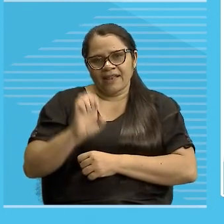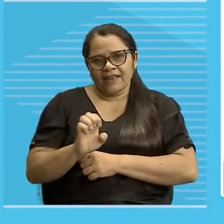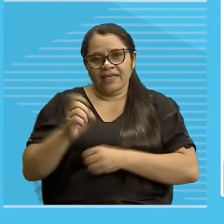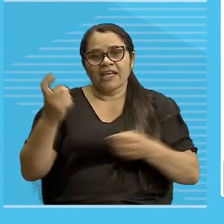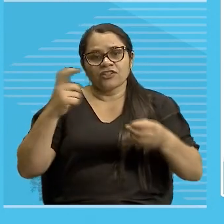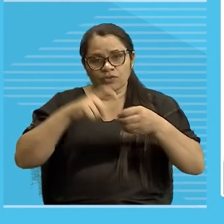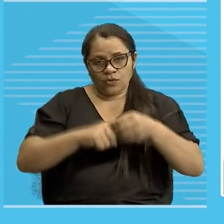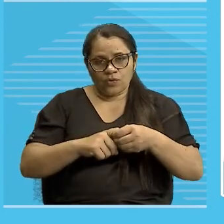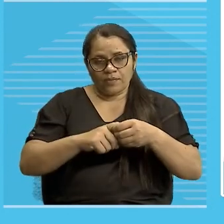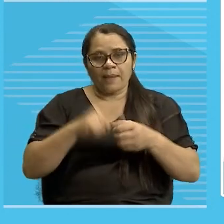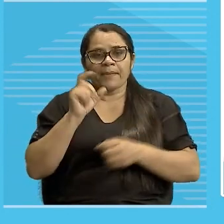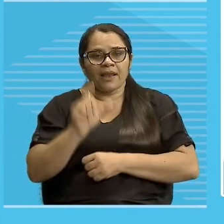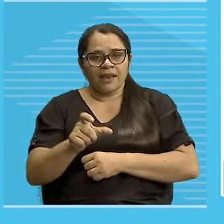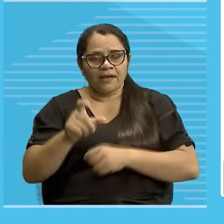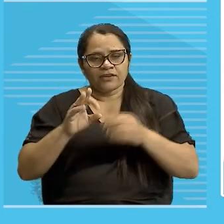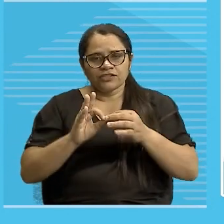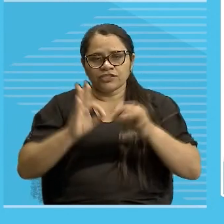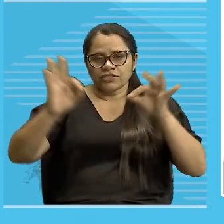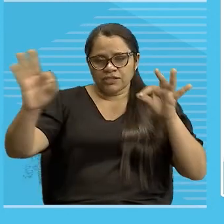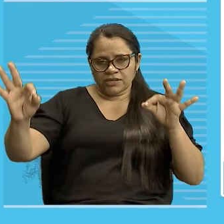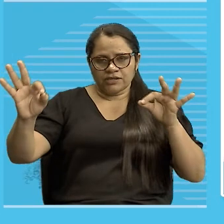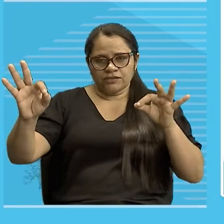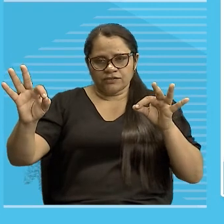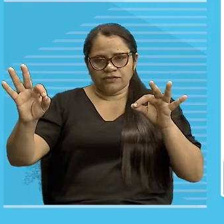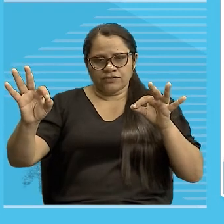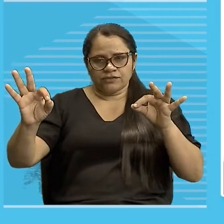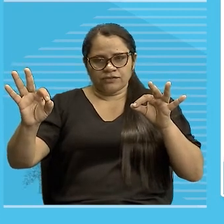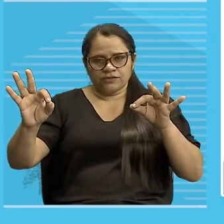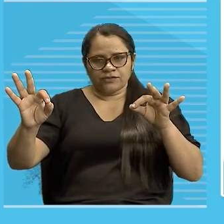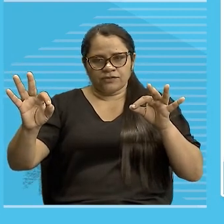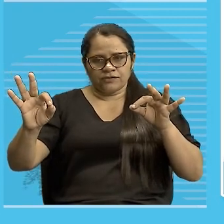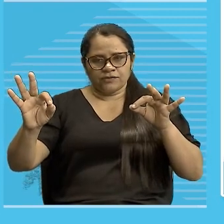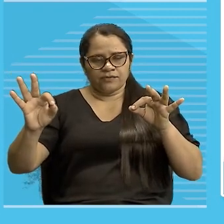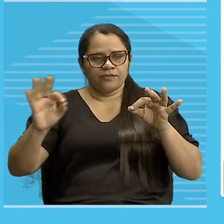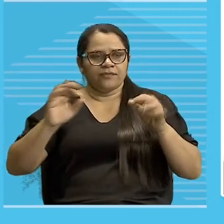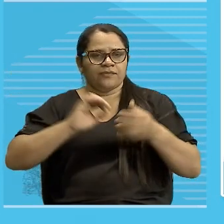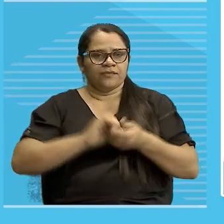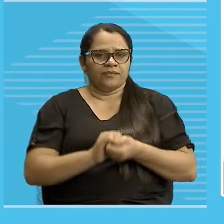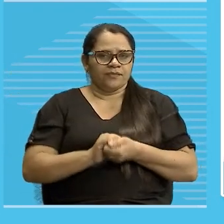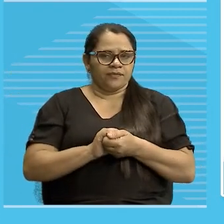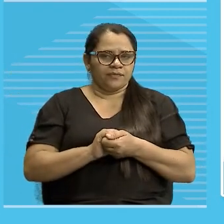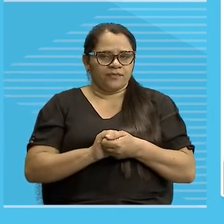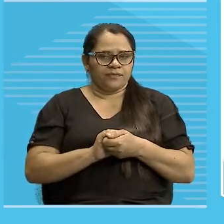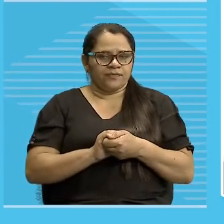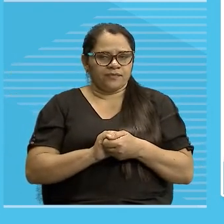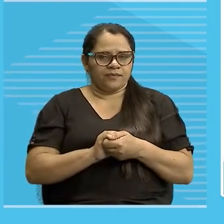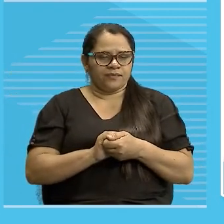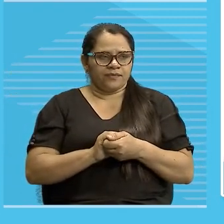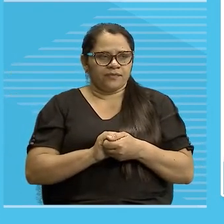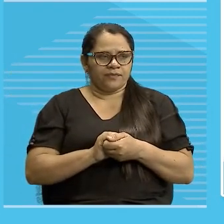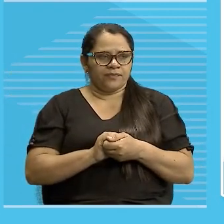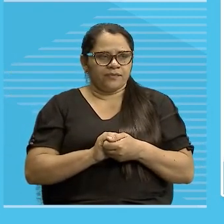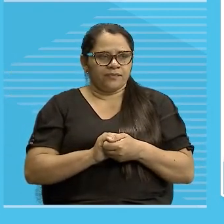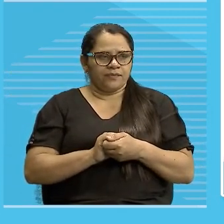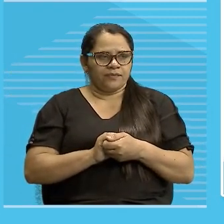foi o primeiro mencionado, e que o mais próximo foi, evidentemente, o segundo mencionado, olha aí,